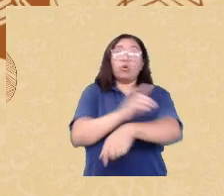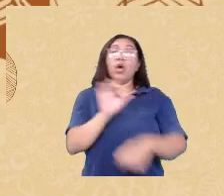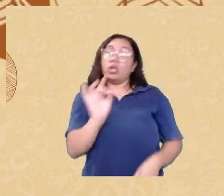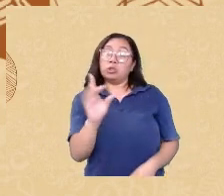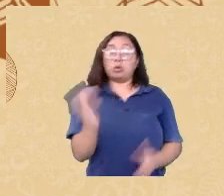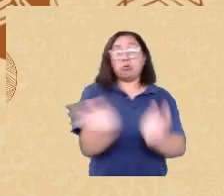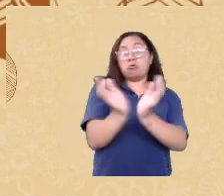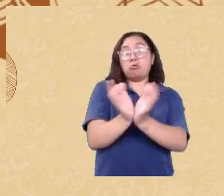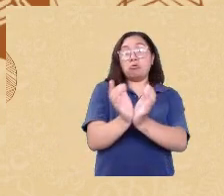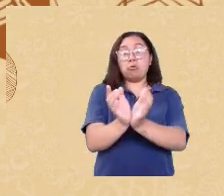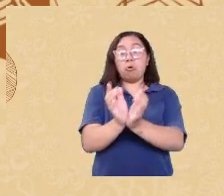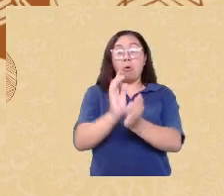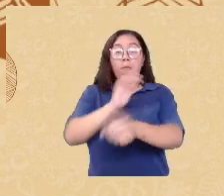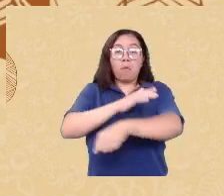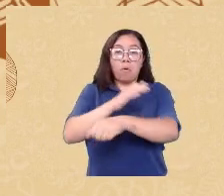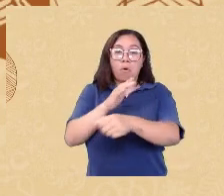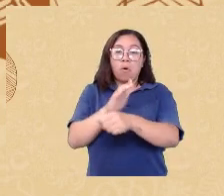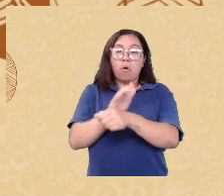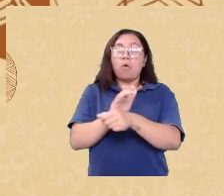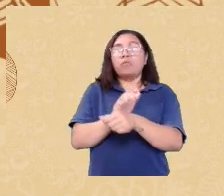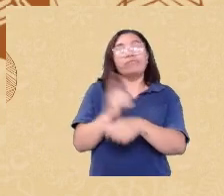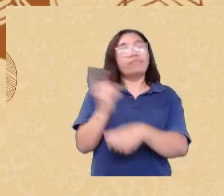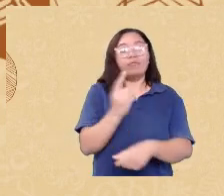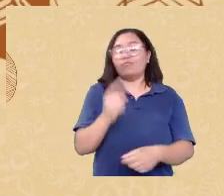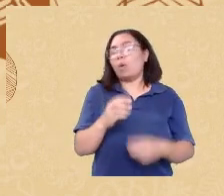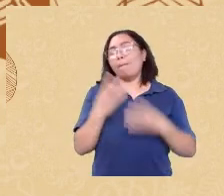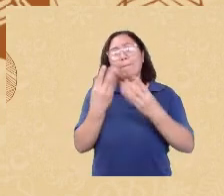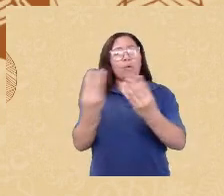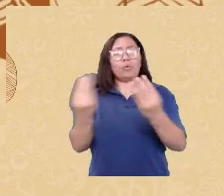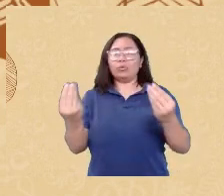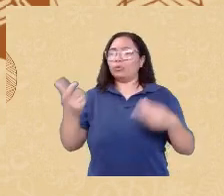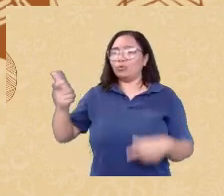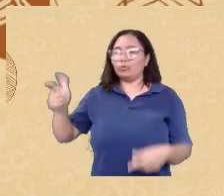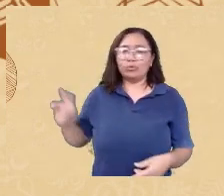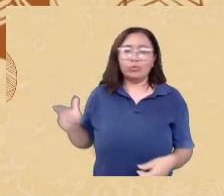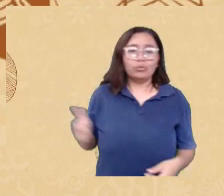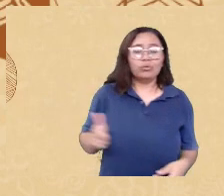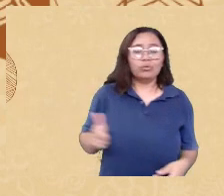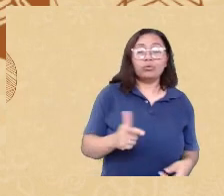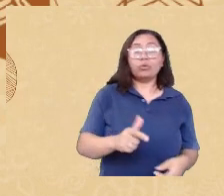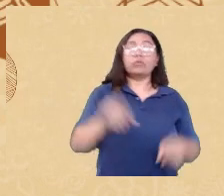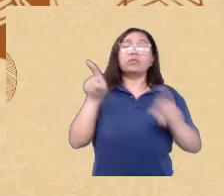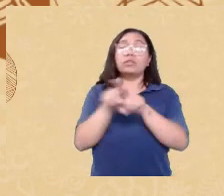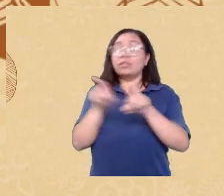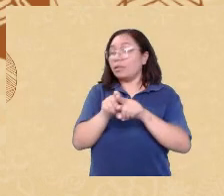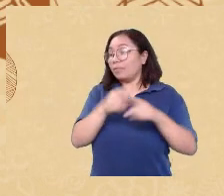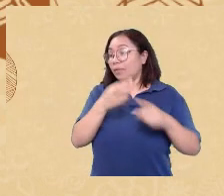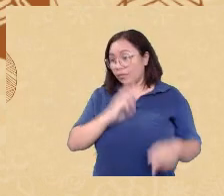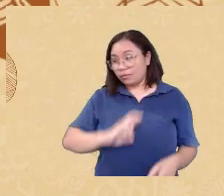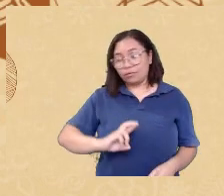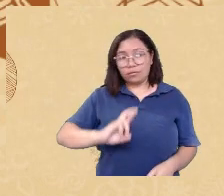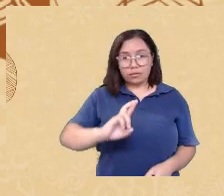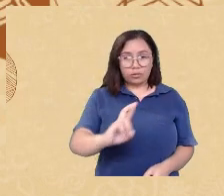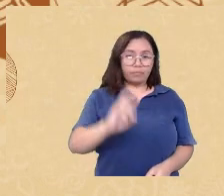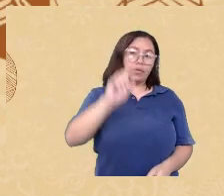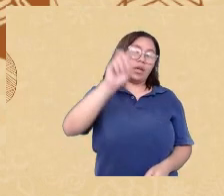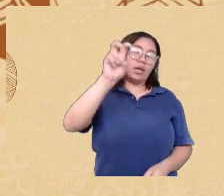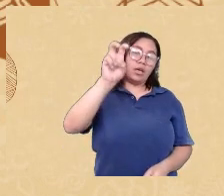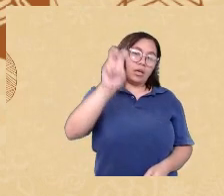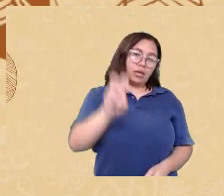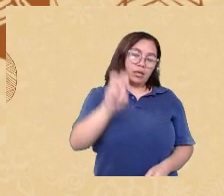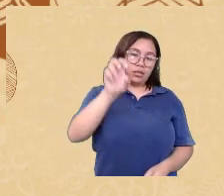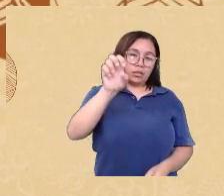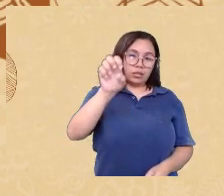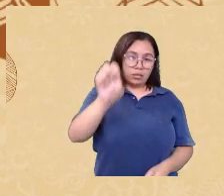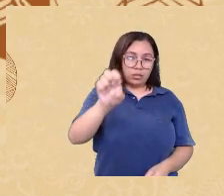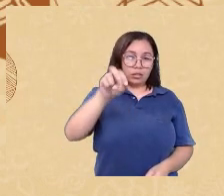envolve grupos religiosos então a gente tem termos como xenofobia chauvinismo antissemitismo e essa outra palavra que não tem